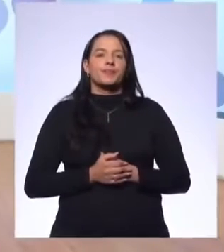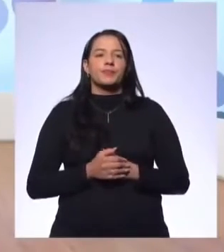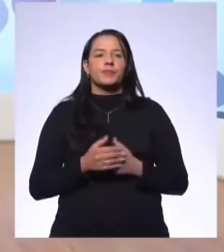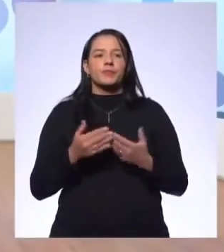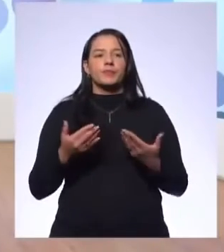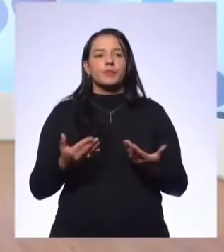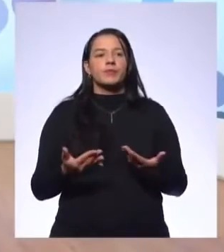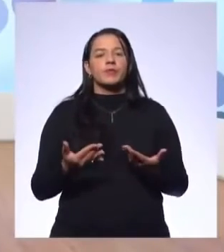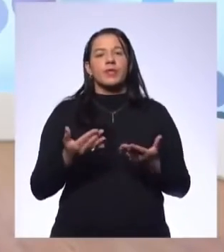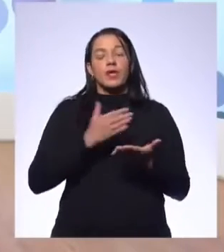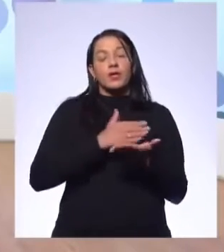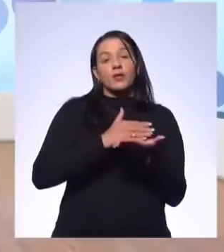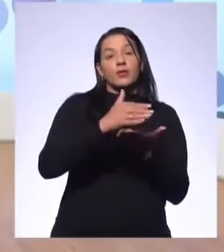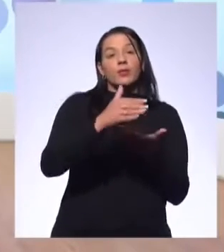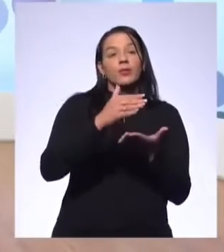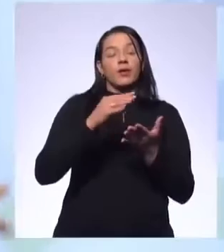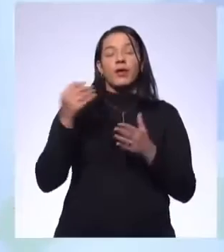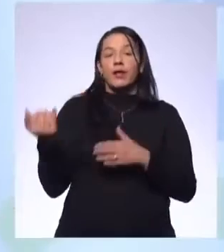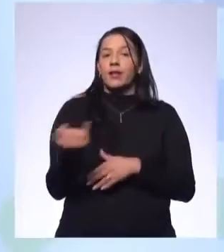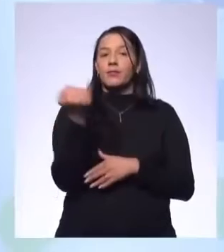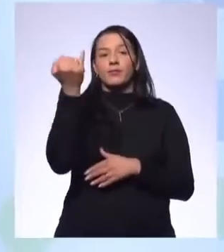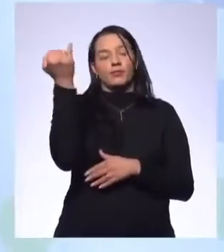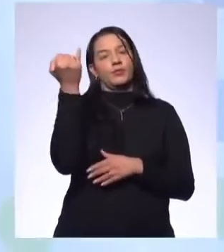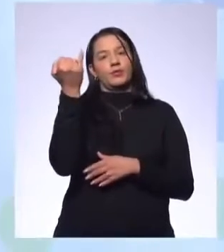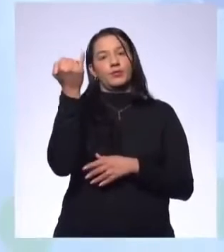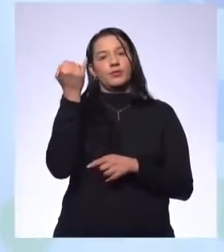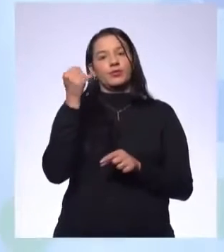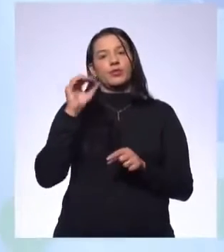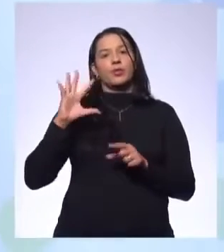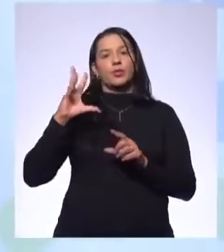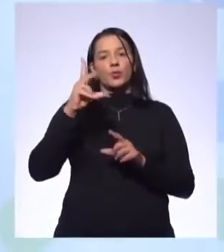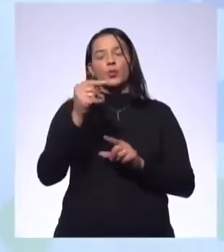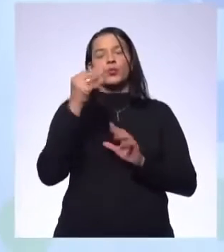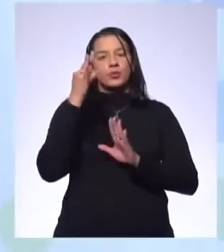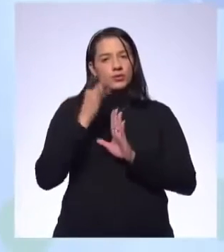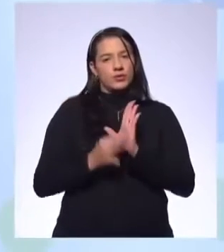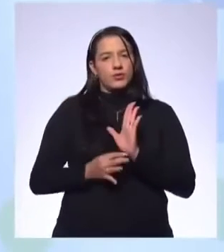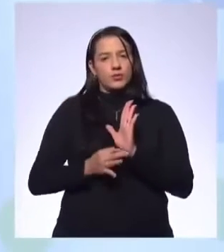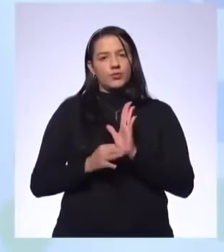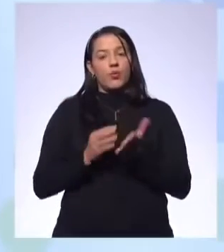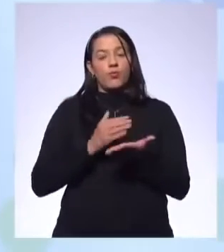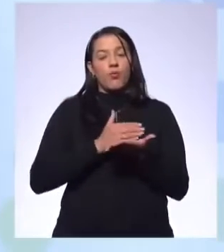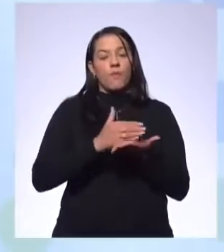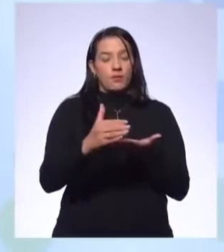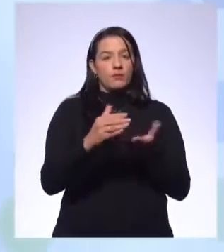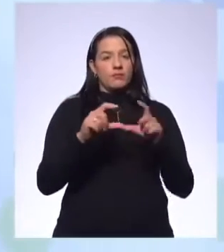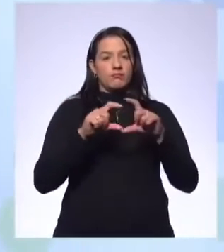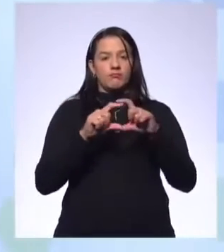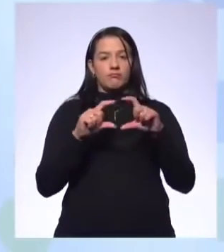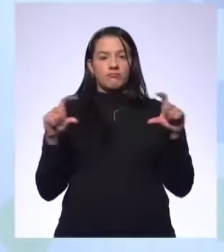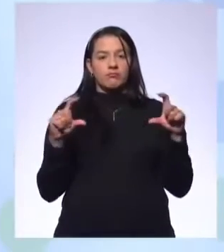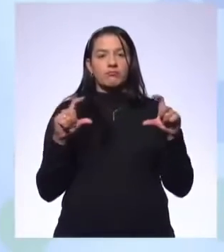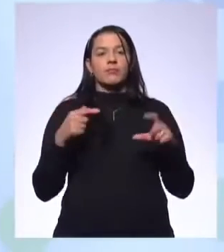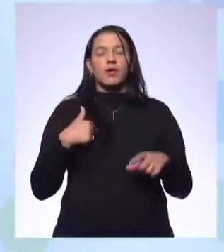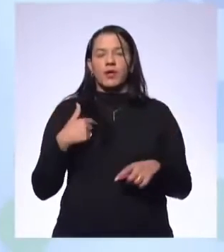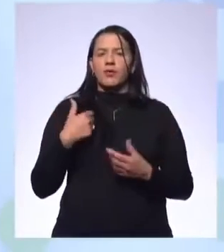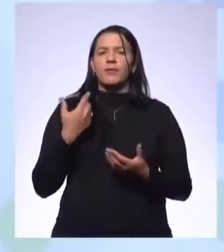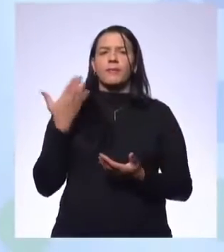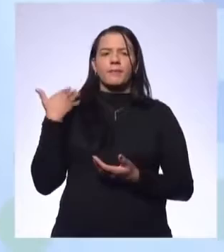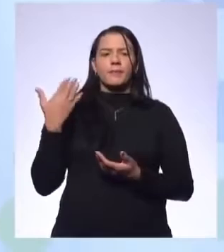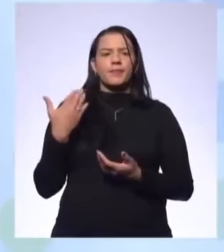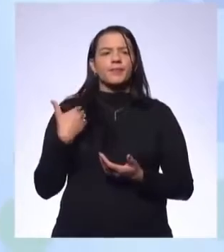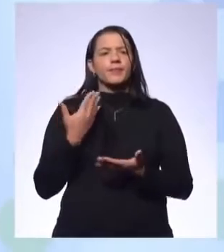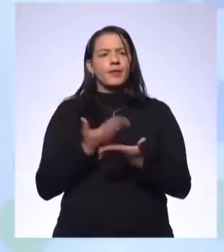eu acho que a introdução é tão importante quanto todo o texto. Eu acho que eu fazia com os alunos, gente, na sala,